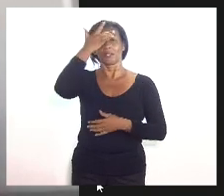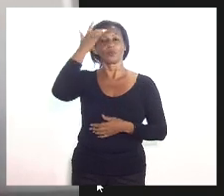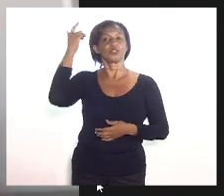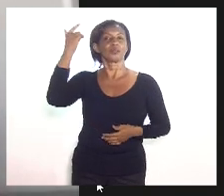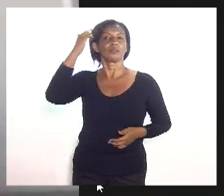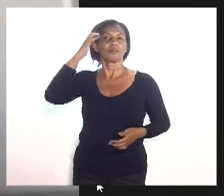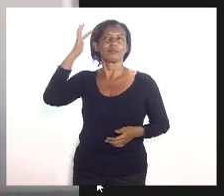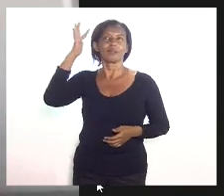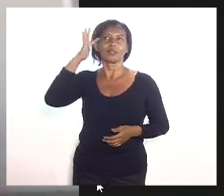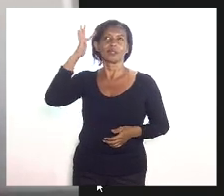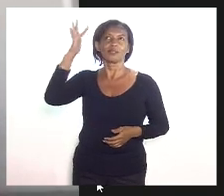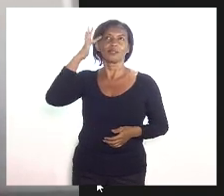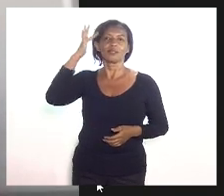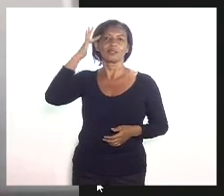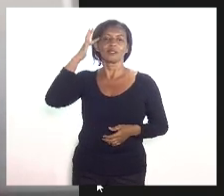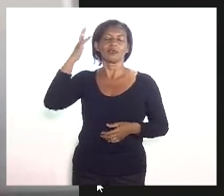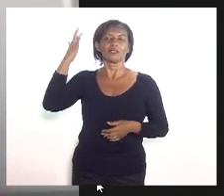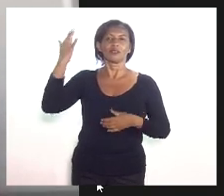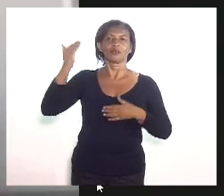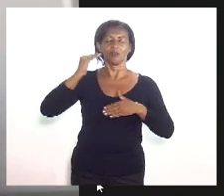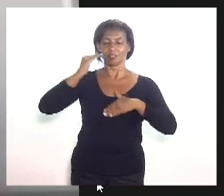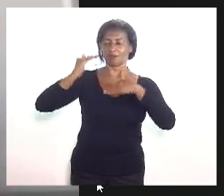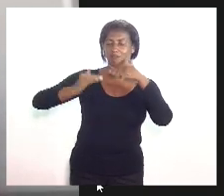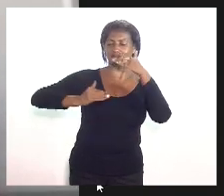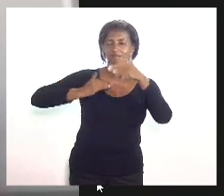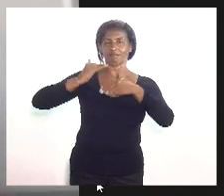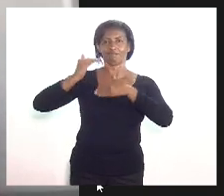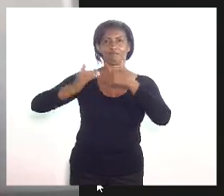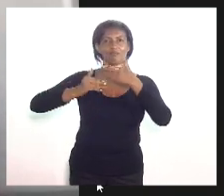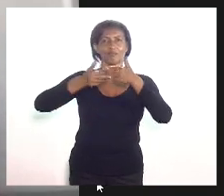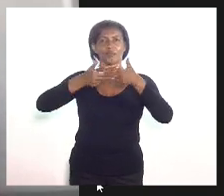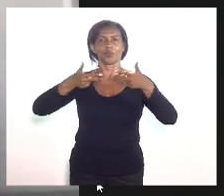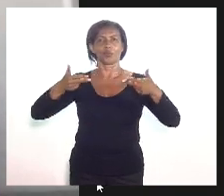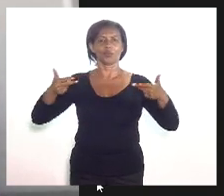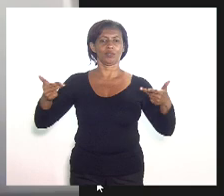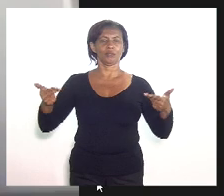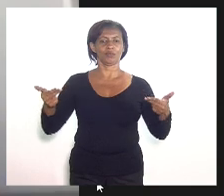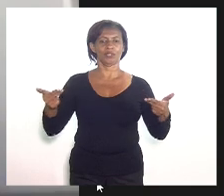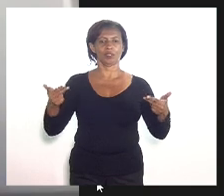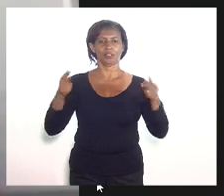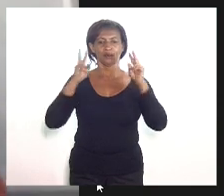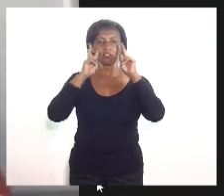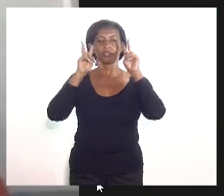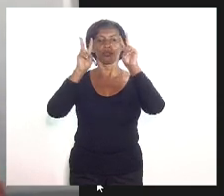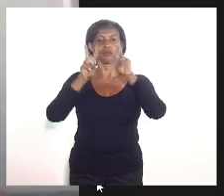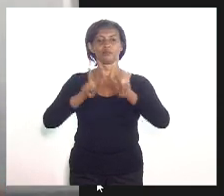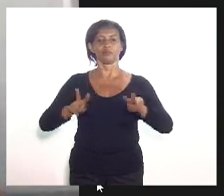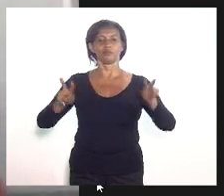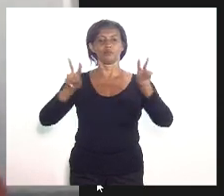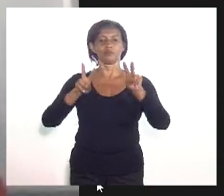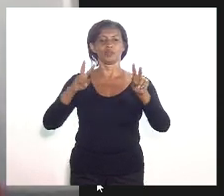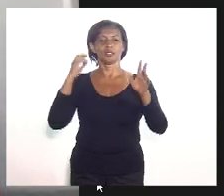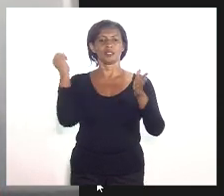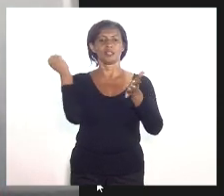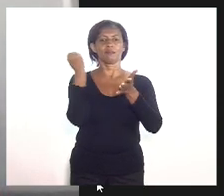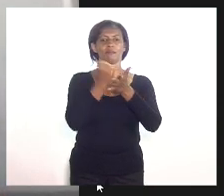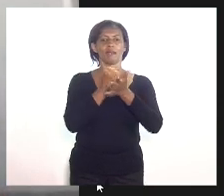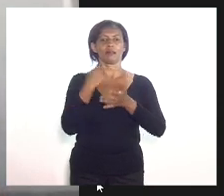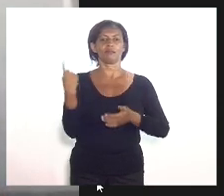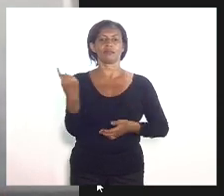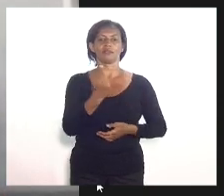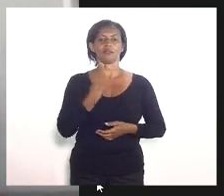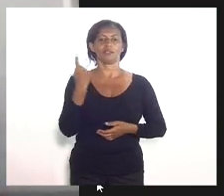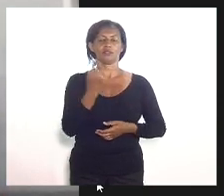nessa construção mais qualificada de observar esses impactos na nossa